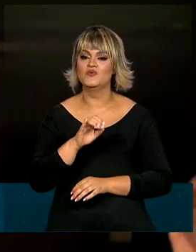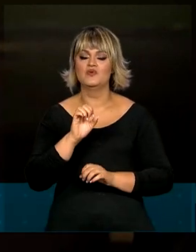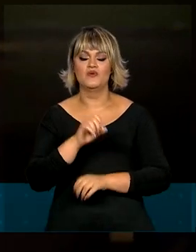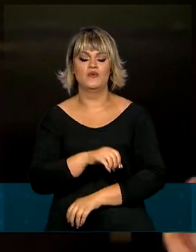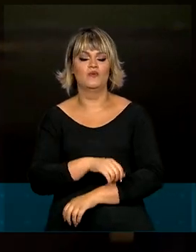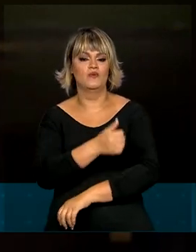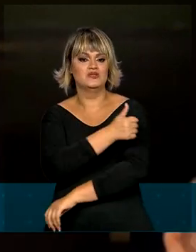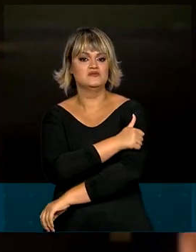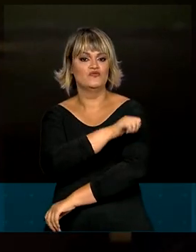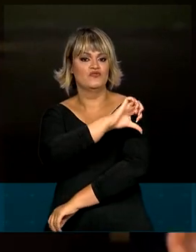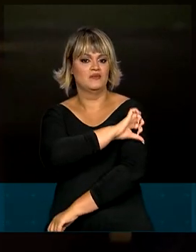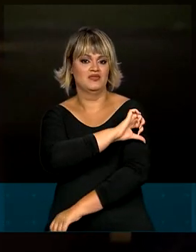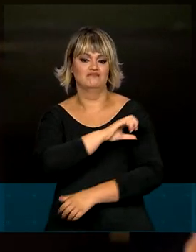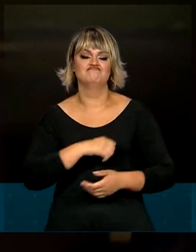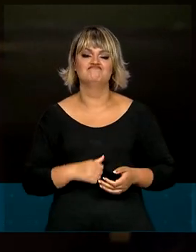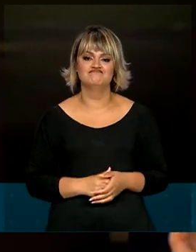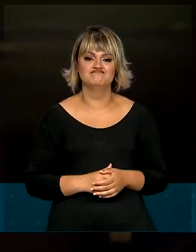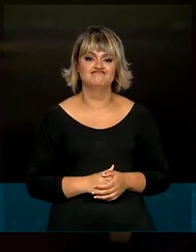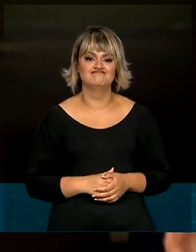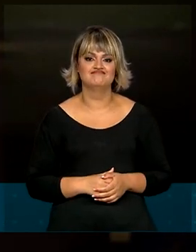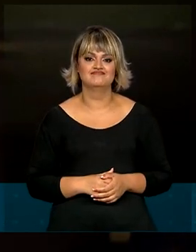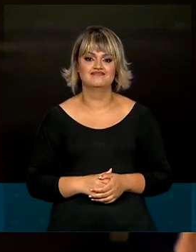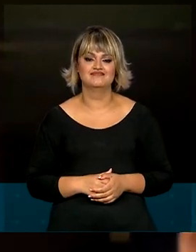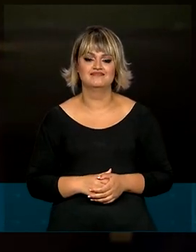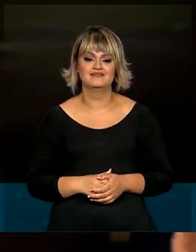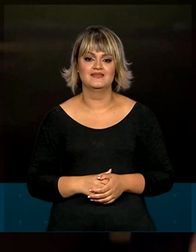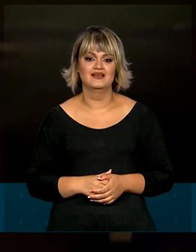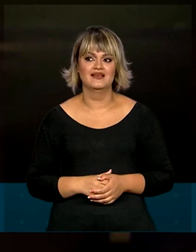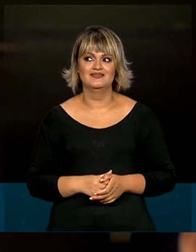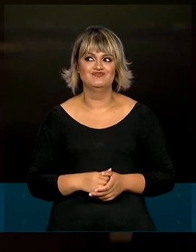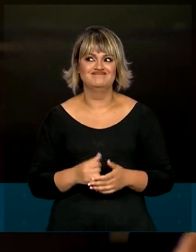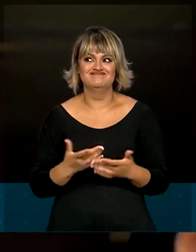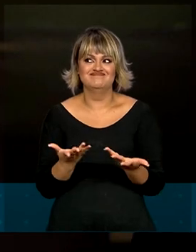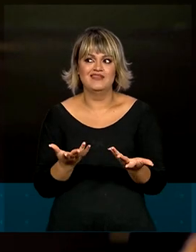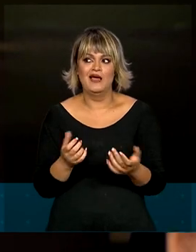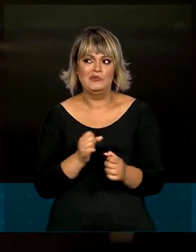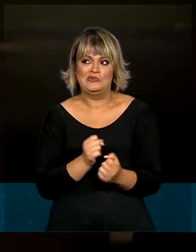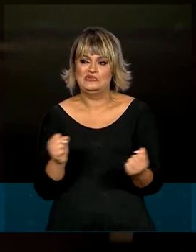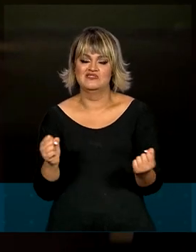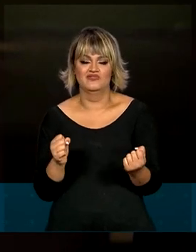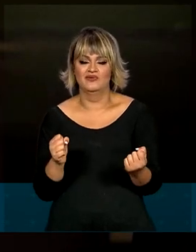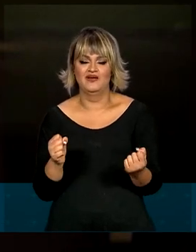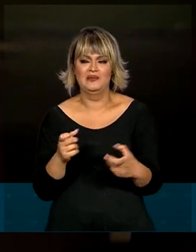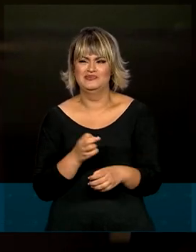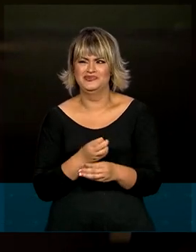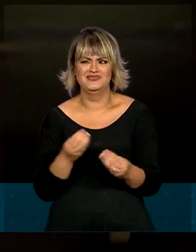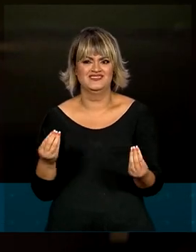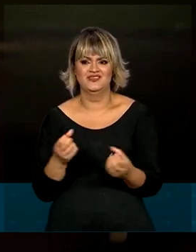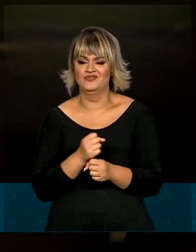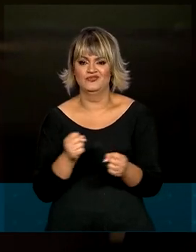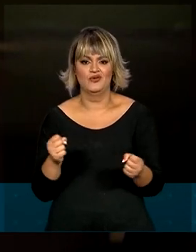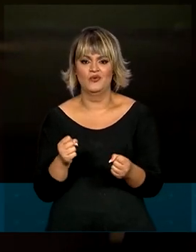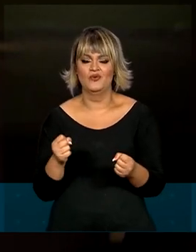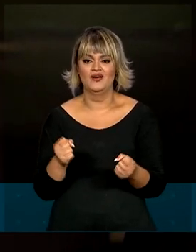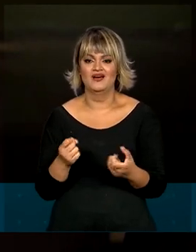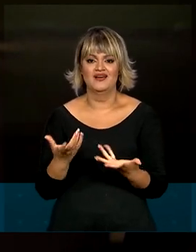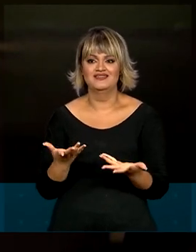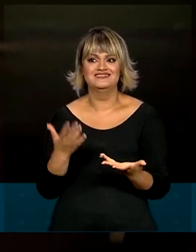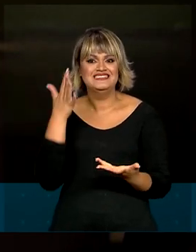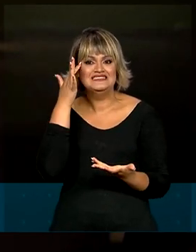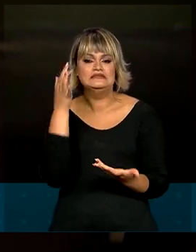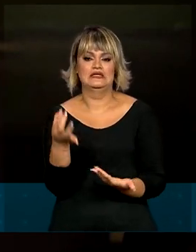ensino fundamental deste país. Não é possível, não é possível que a gente não